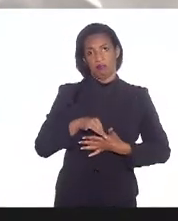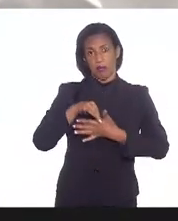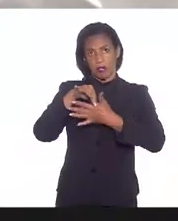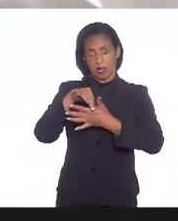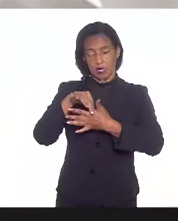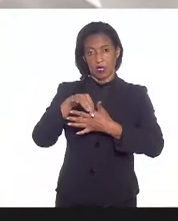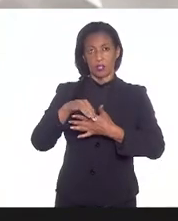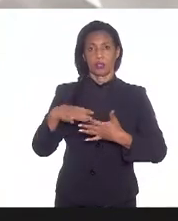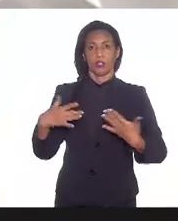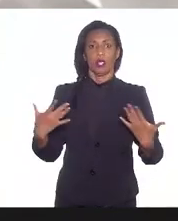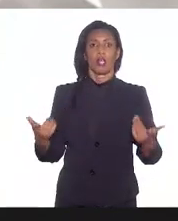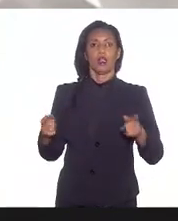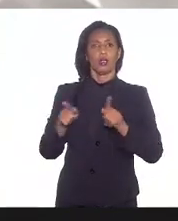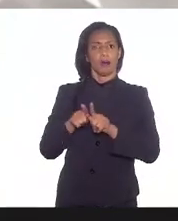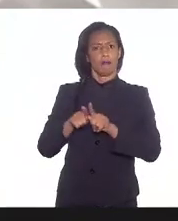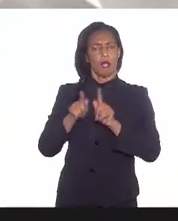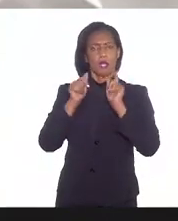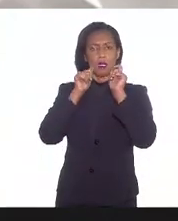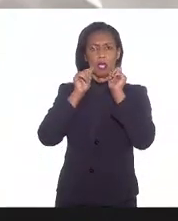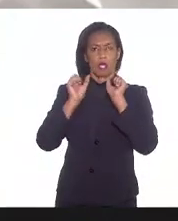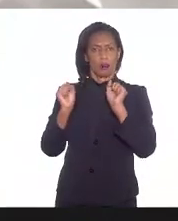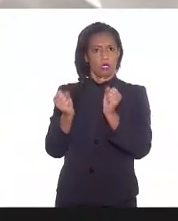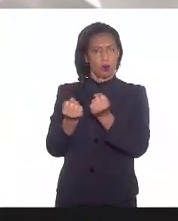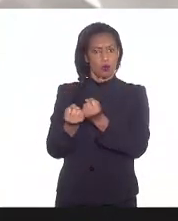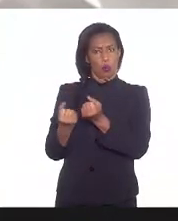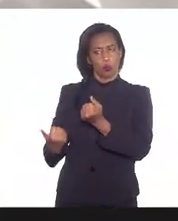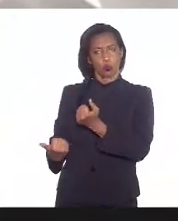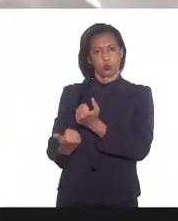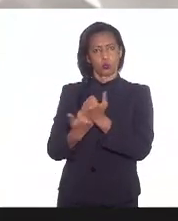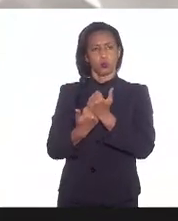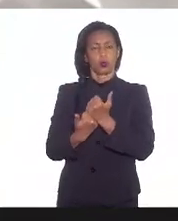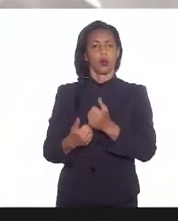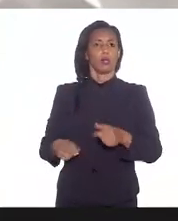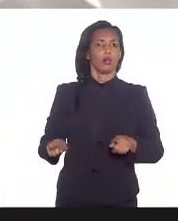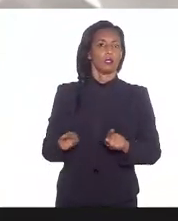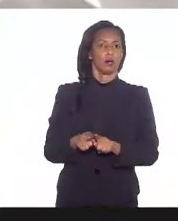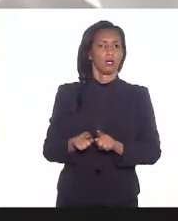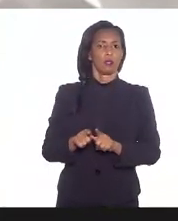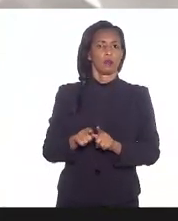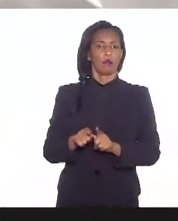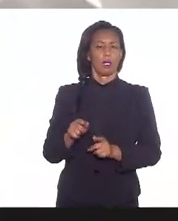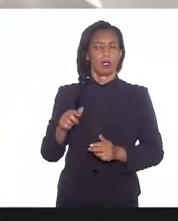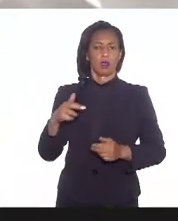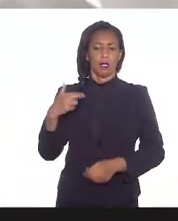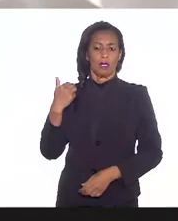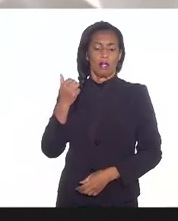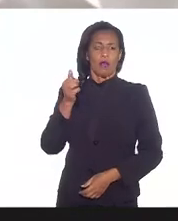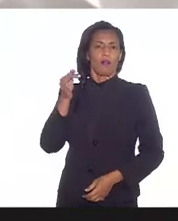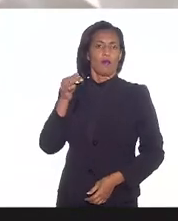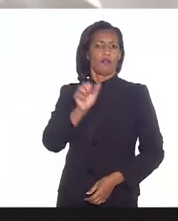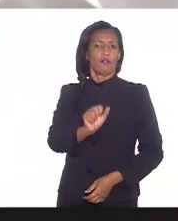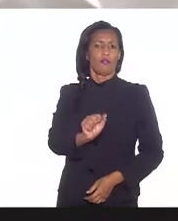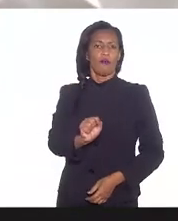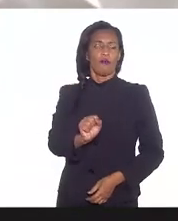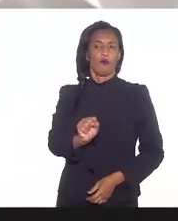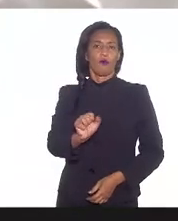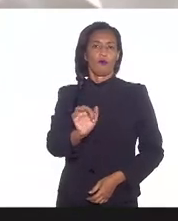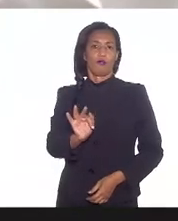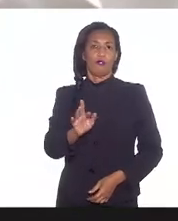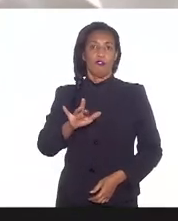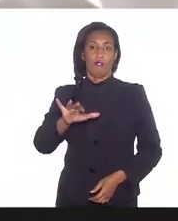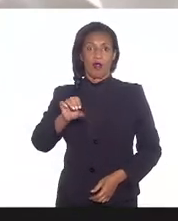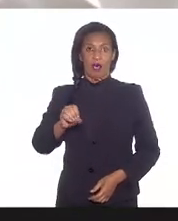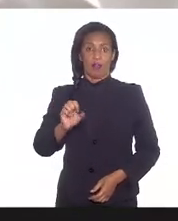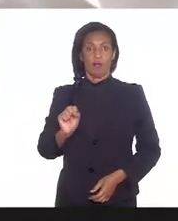presente a sua assessoria, presente também em audiência também do deputado Flávio Serafini, presidindo uma